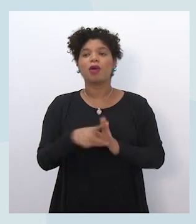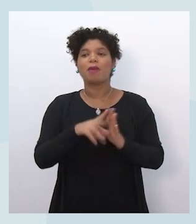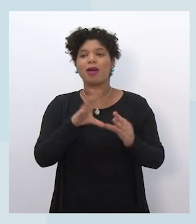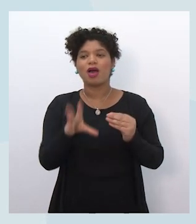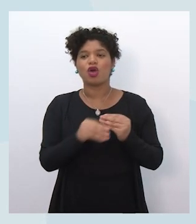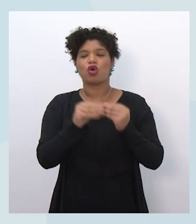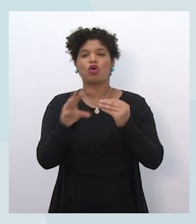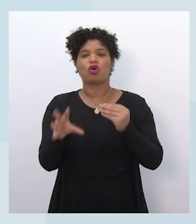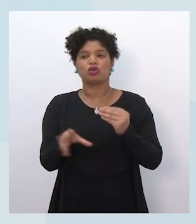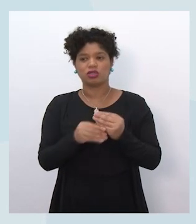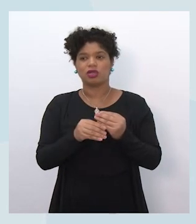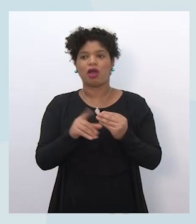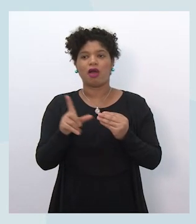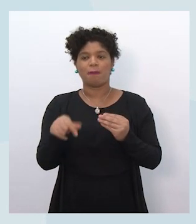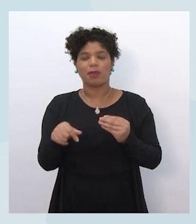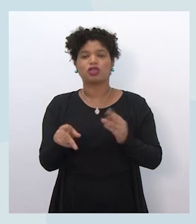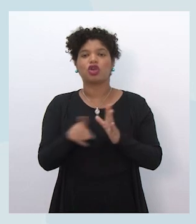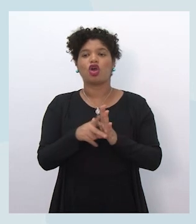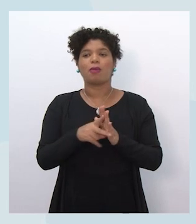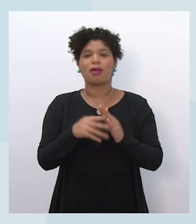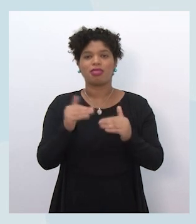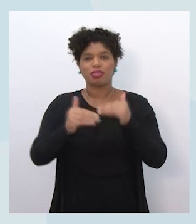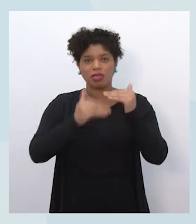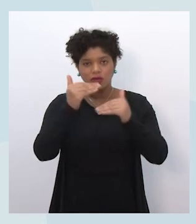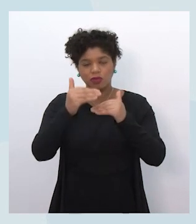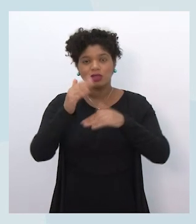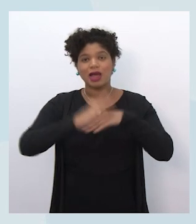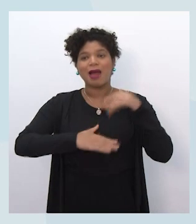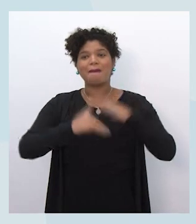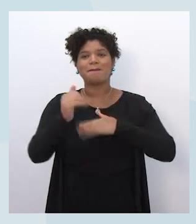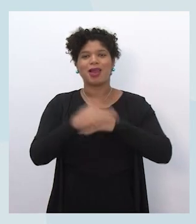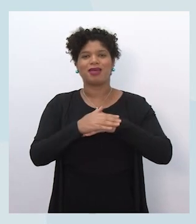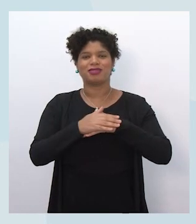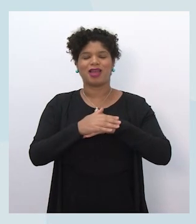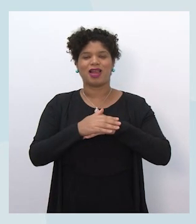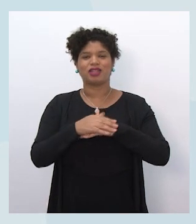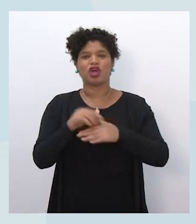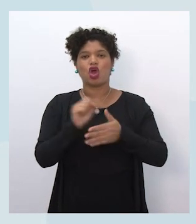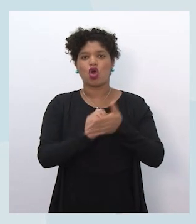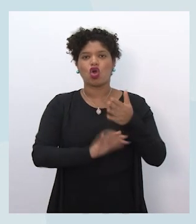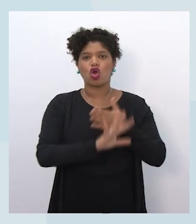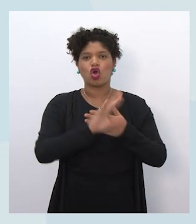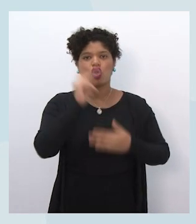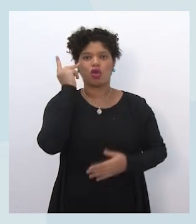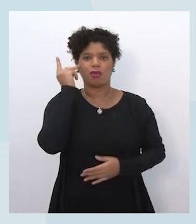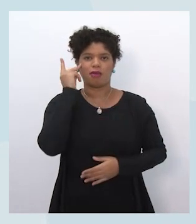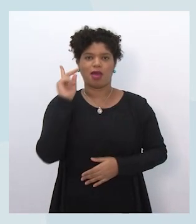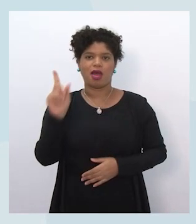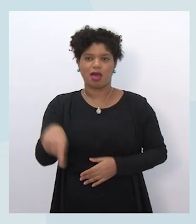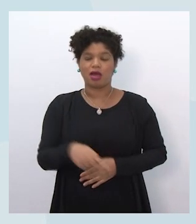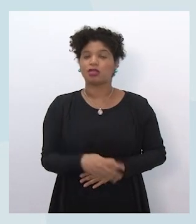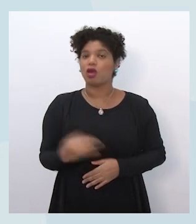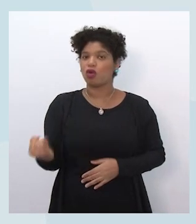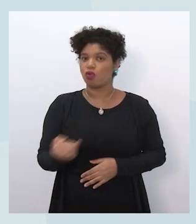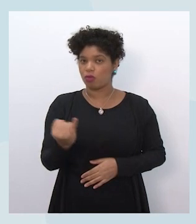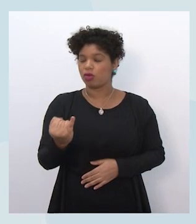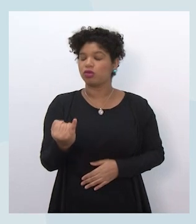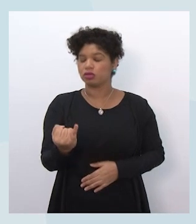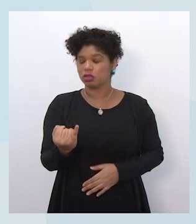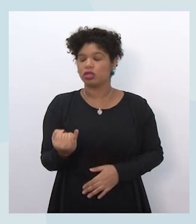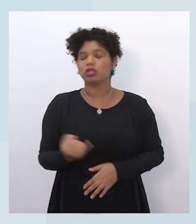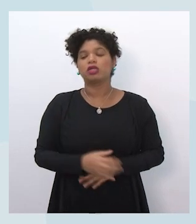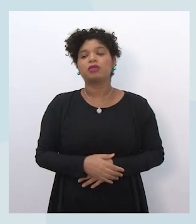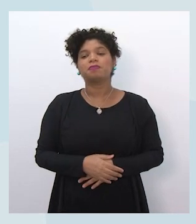estão partindo do desenvolvimento de habilidades do nosso currículo paulista. Isso é um ponto super importante porque